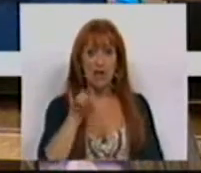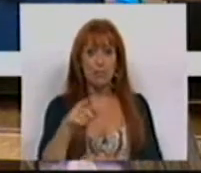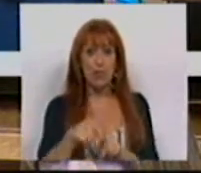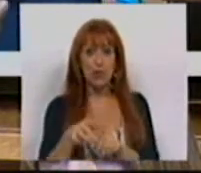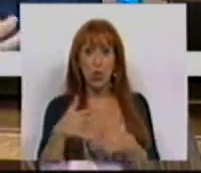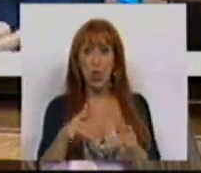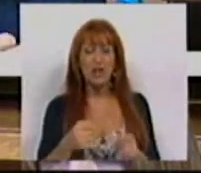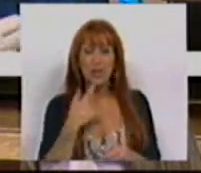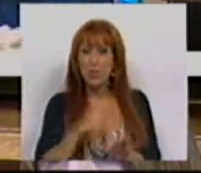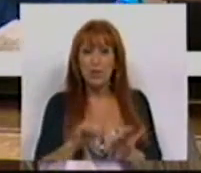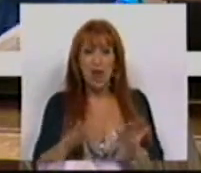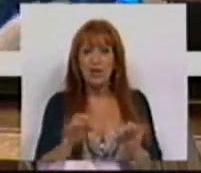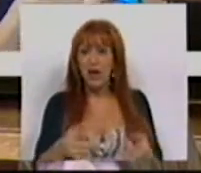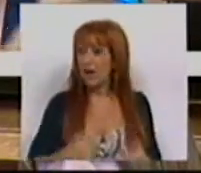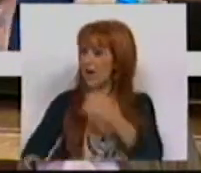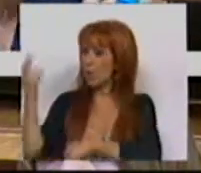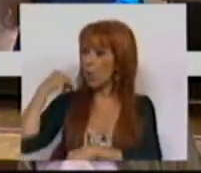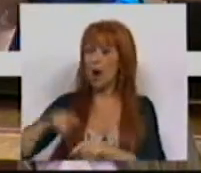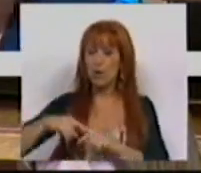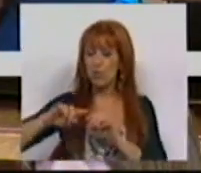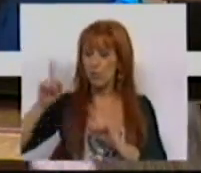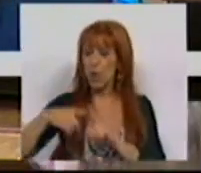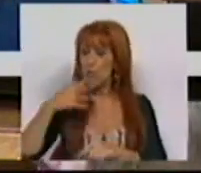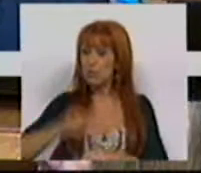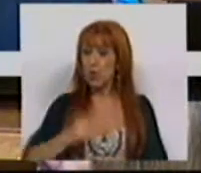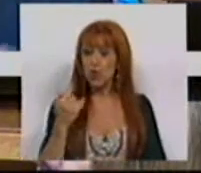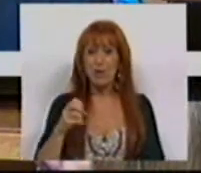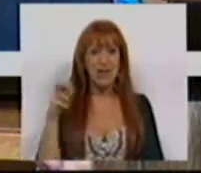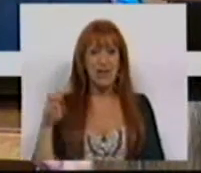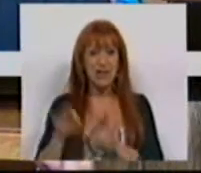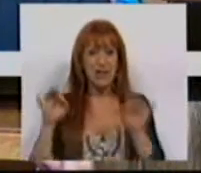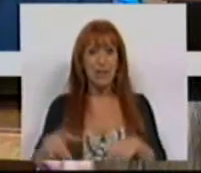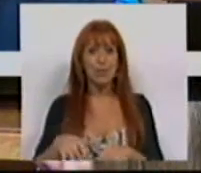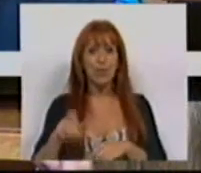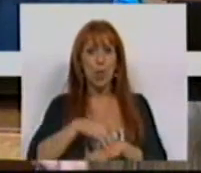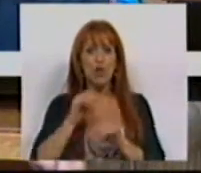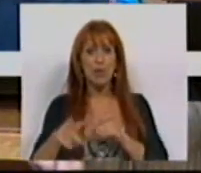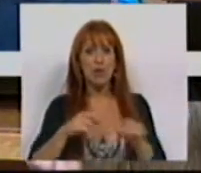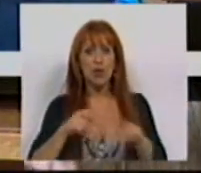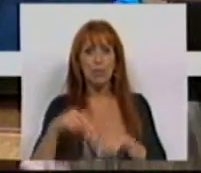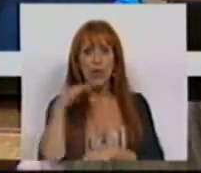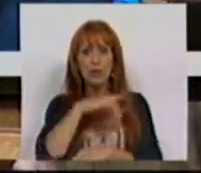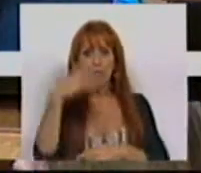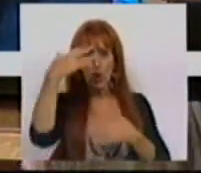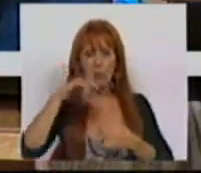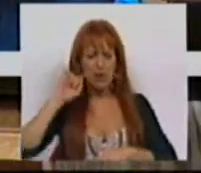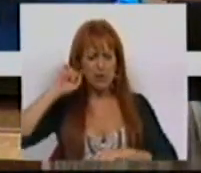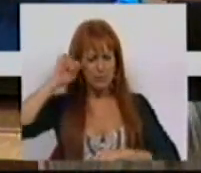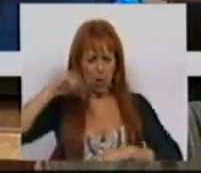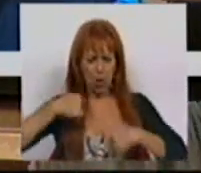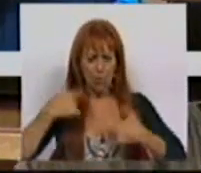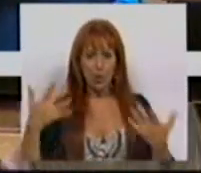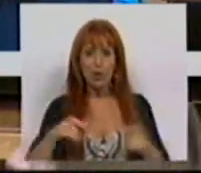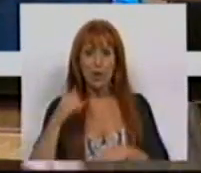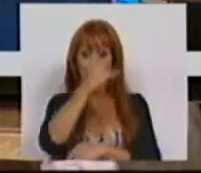são quase tantas como as do ano inteiro de 2003. No Hospital Amadora Sintra os comportamentos autoalusivos são a